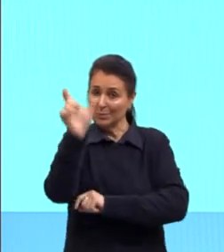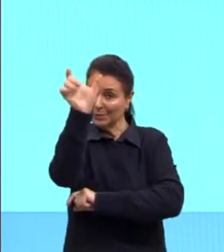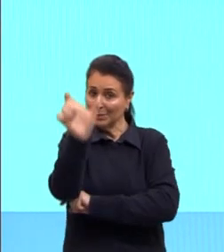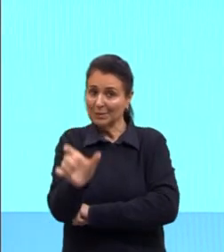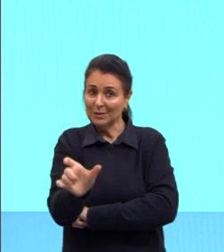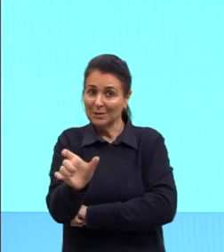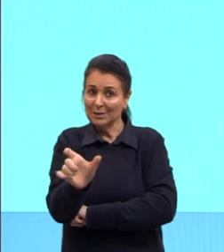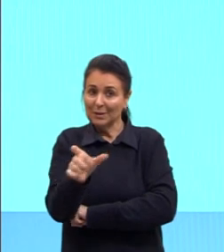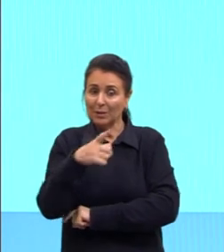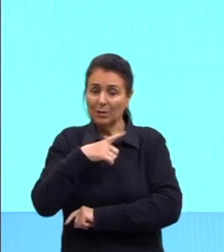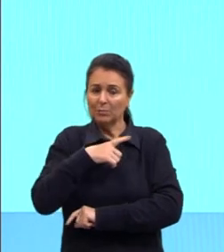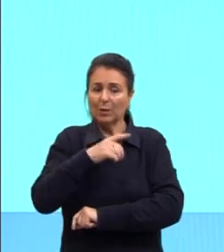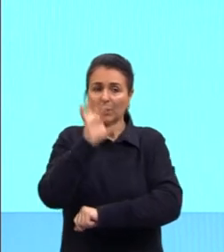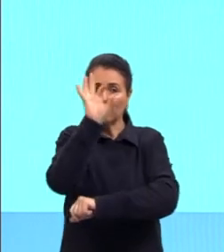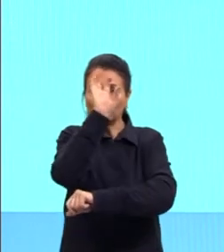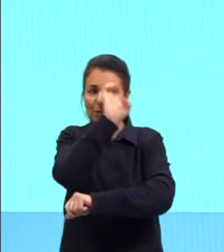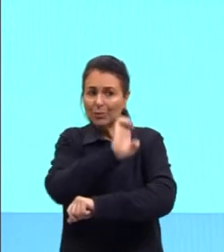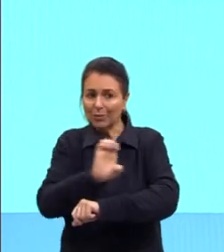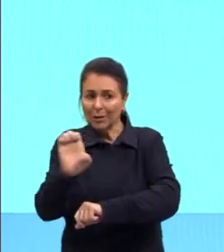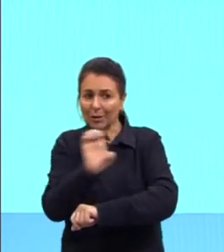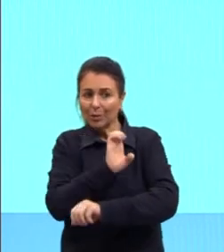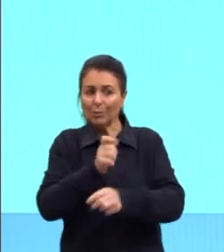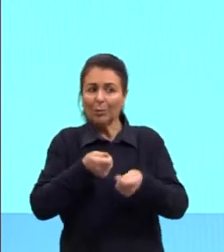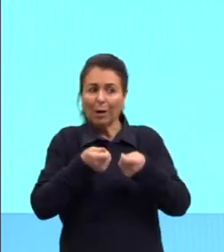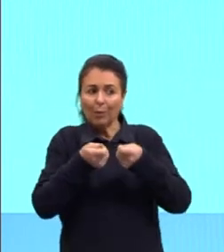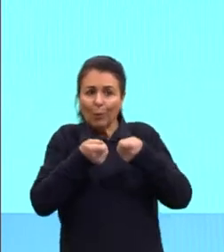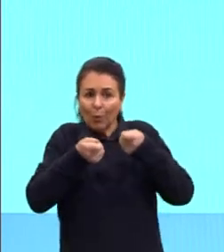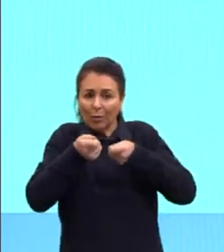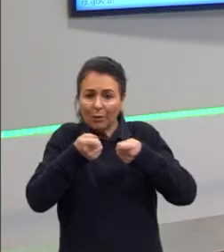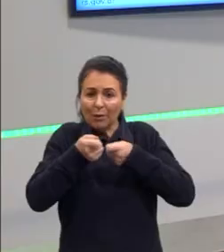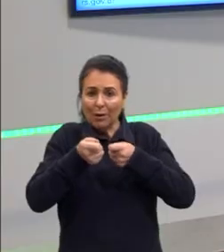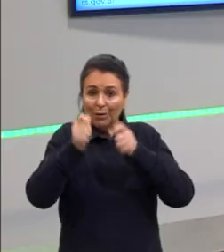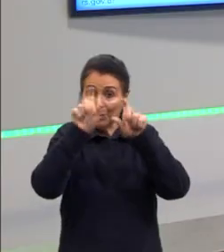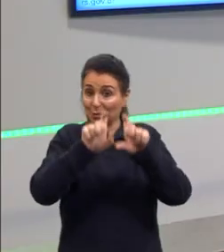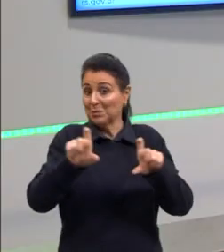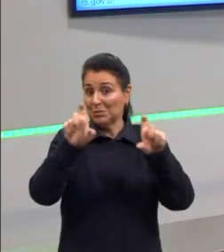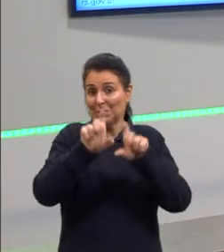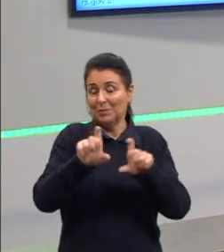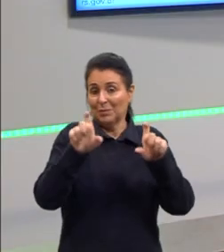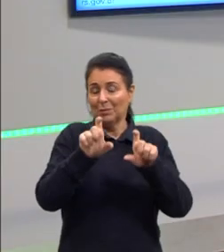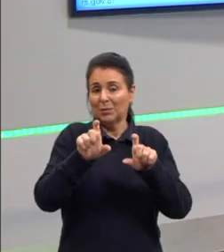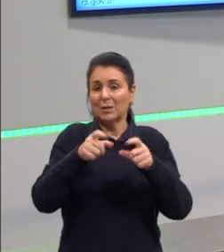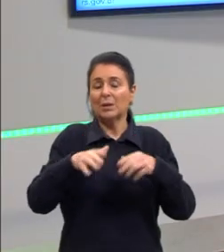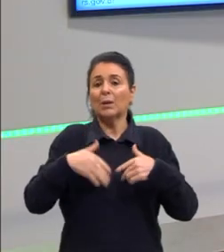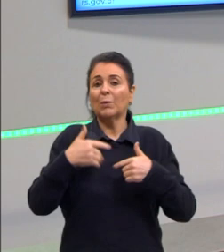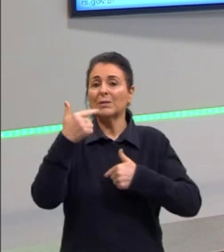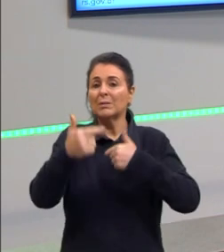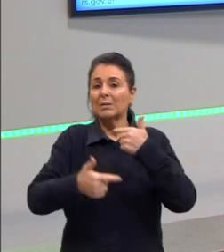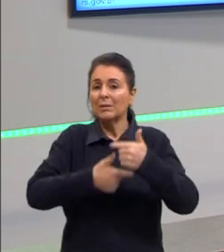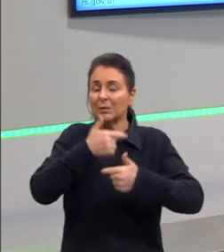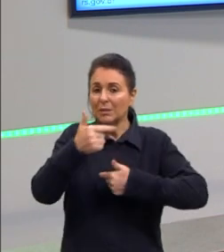engenheiros, né? Controlando algum computador, alguma coisa. Então, essa mão de obra super